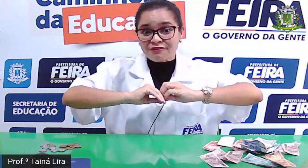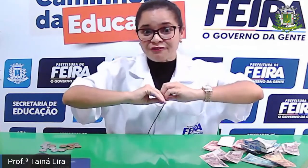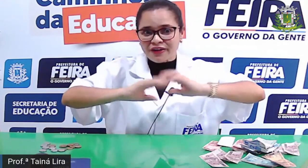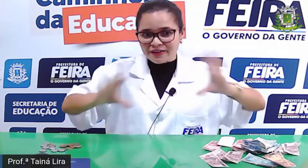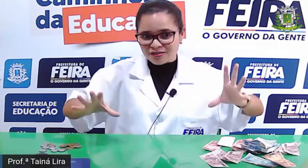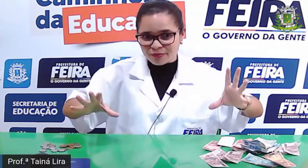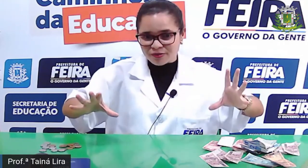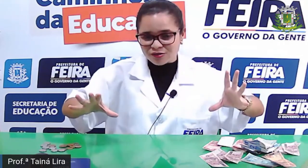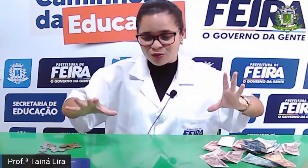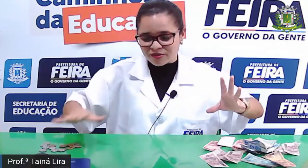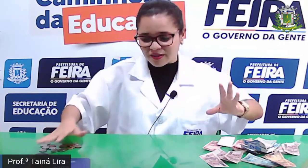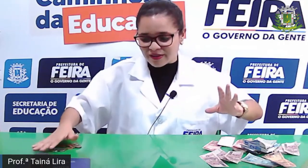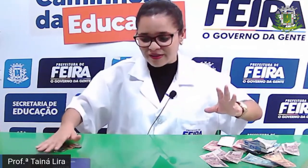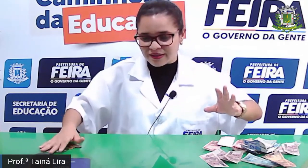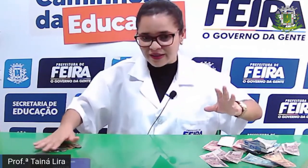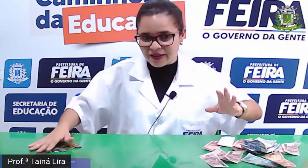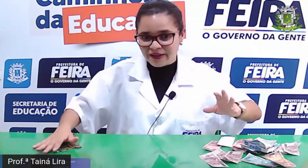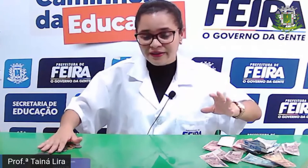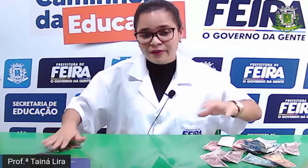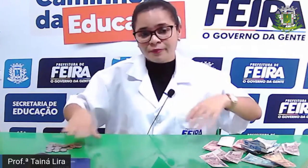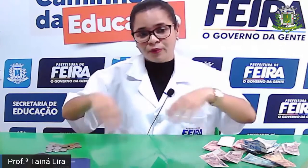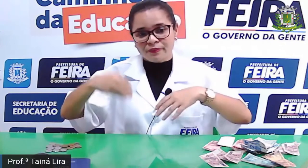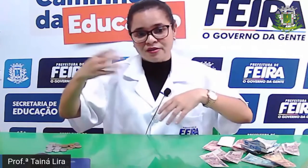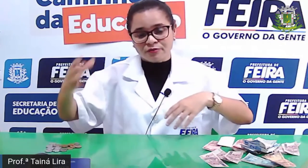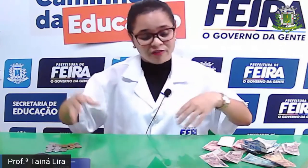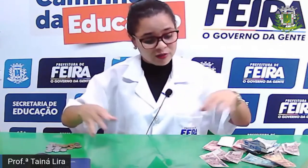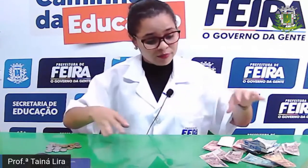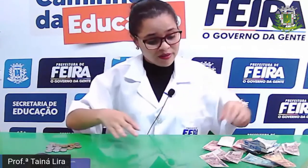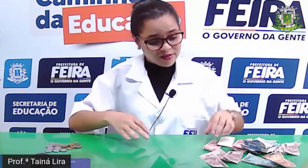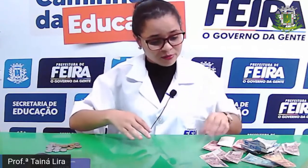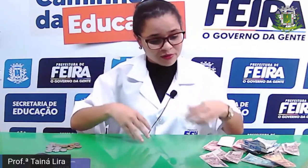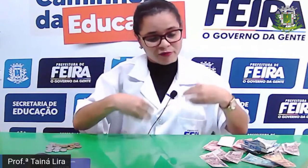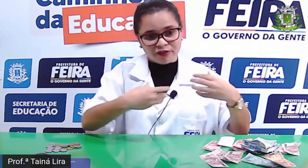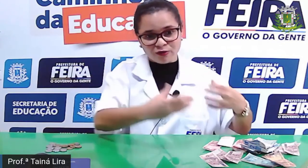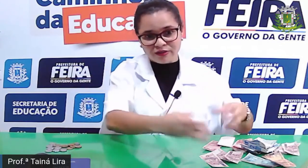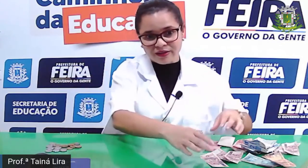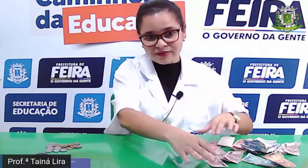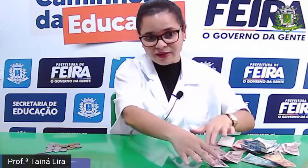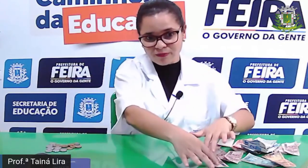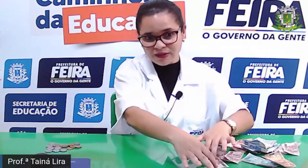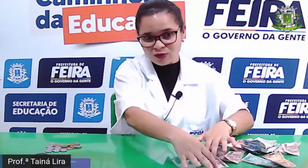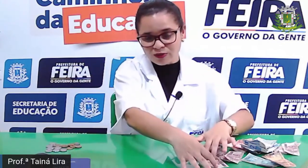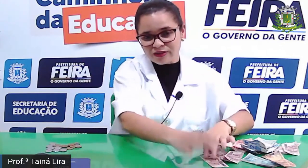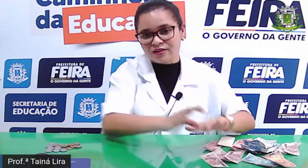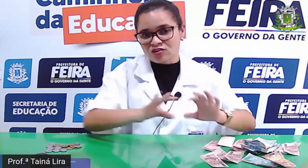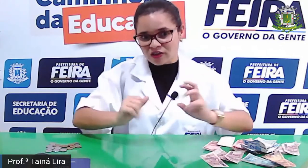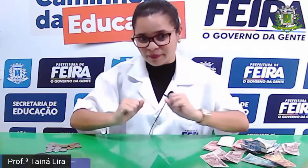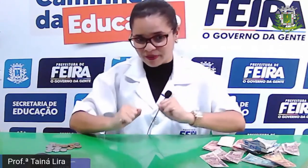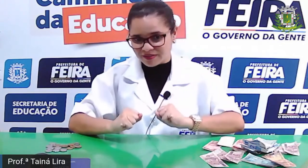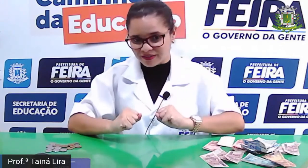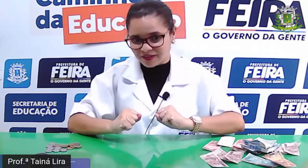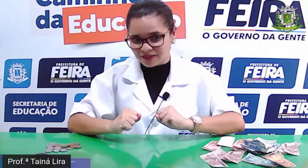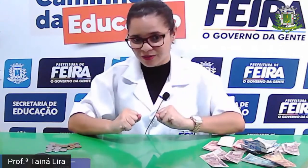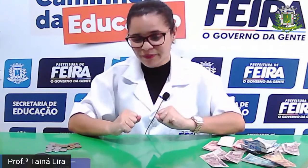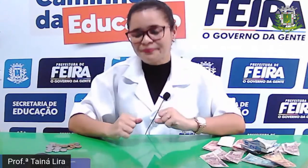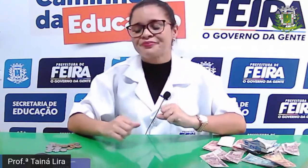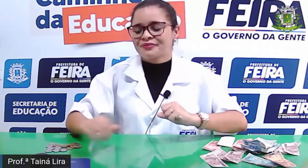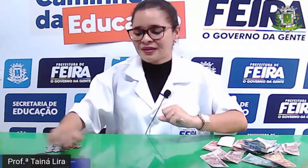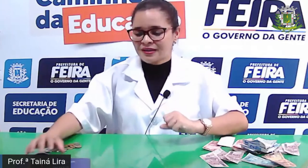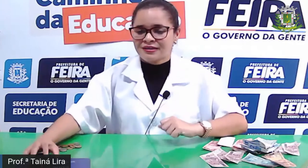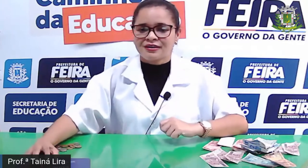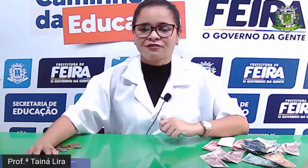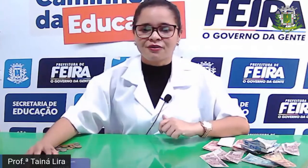viram que tem várias opções aí, né, para o mesmo valor, mesmo que o valor tenha até uma nota aqui já representando,